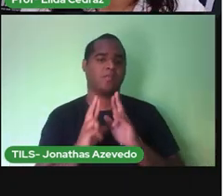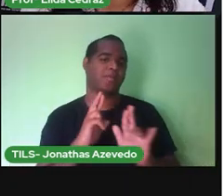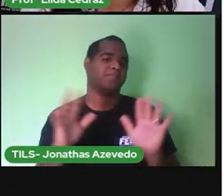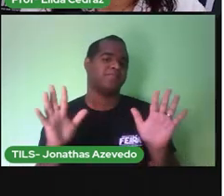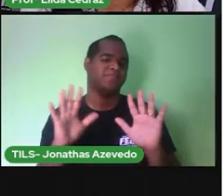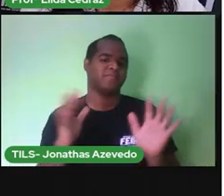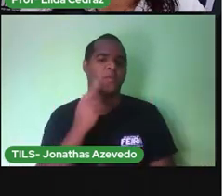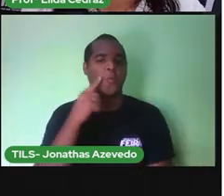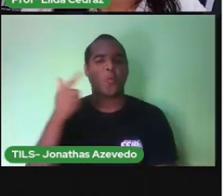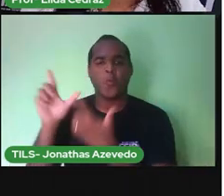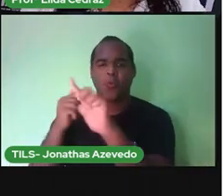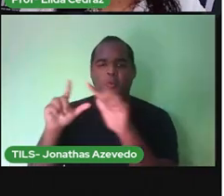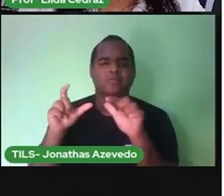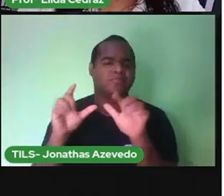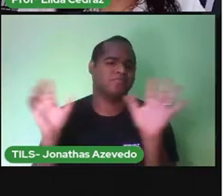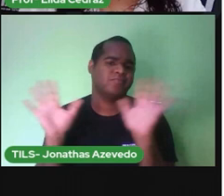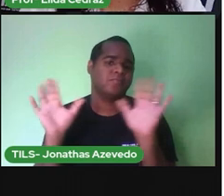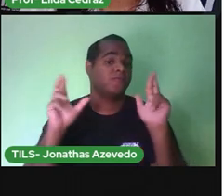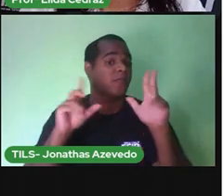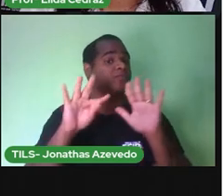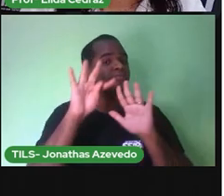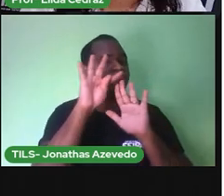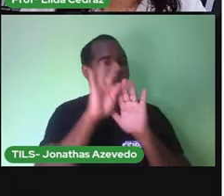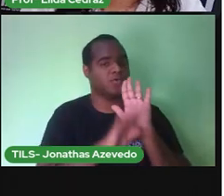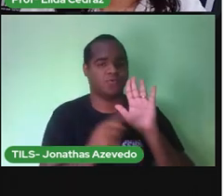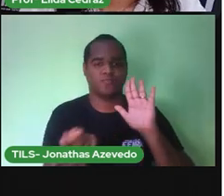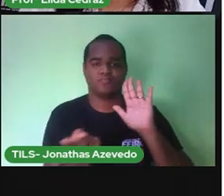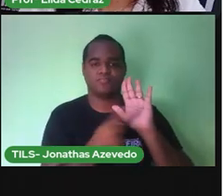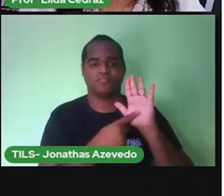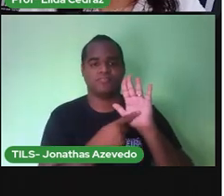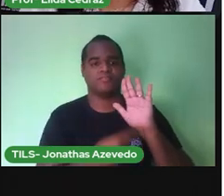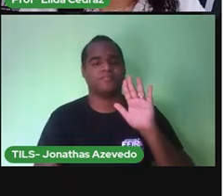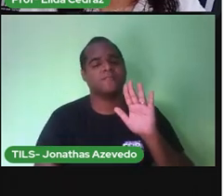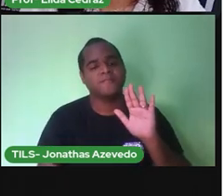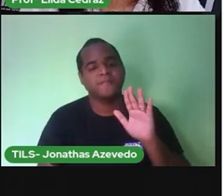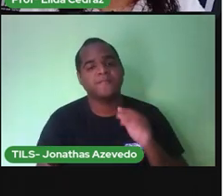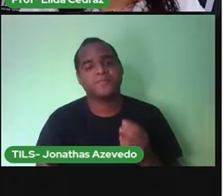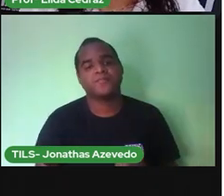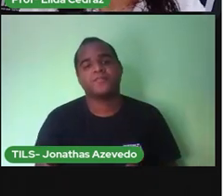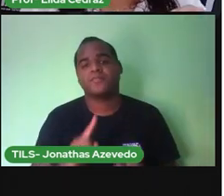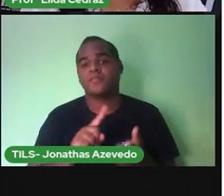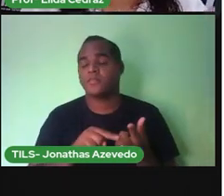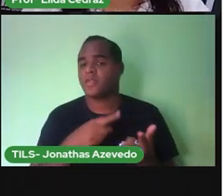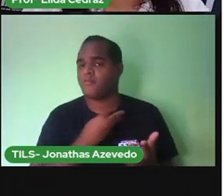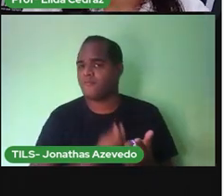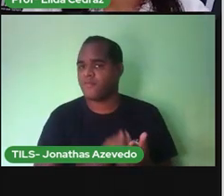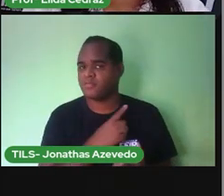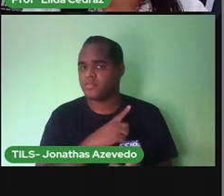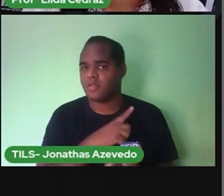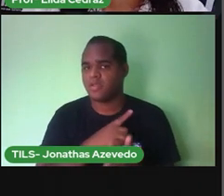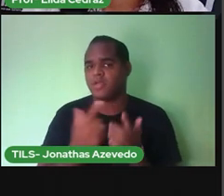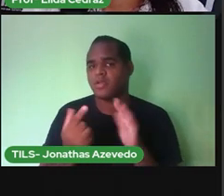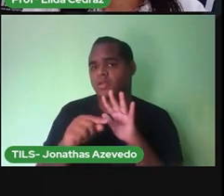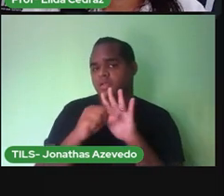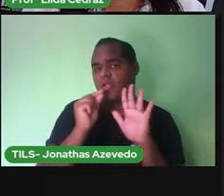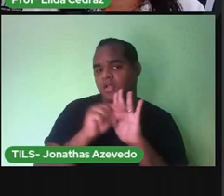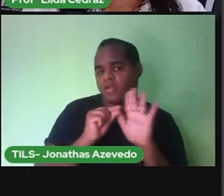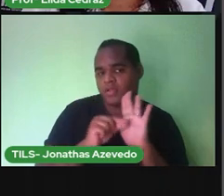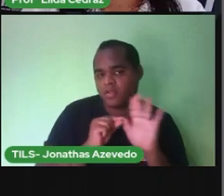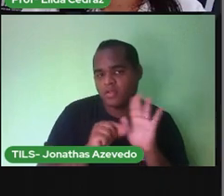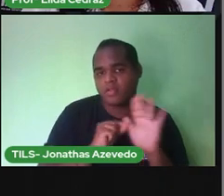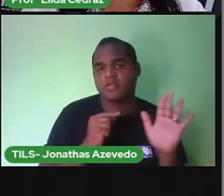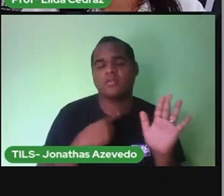Buscá-la em outro lugar Quantos versos Tem essa cantiga? A prova vai voltar Lá na